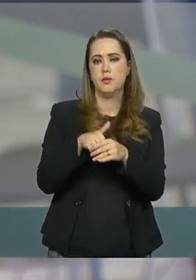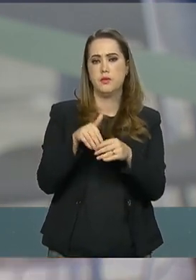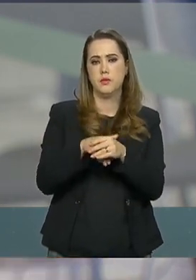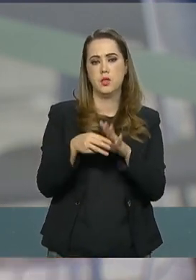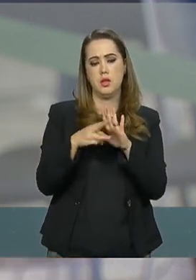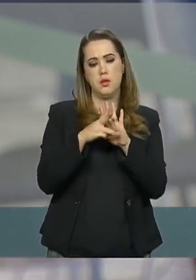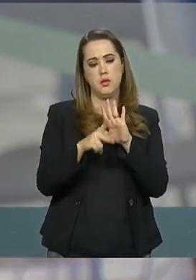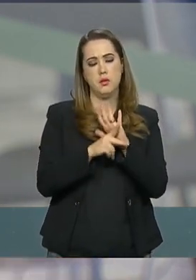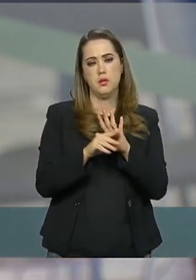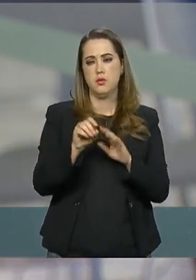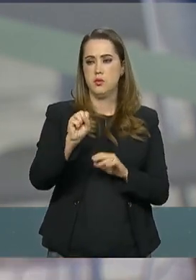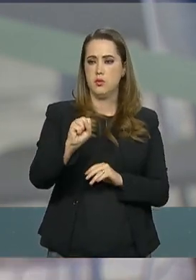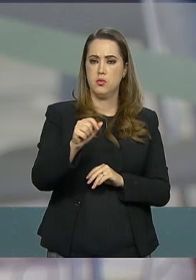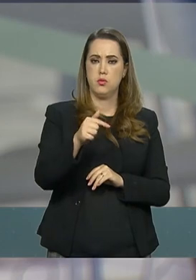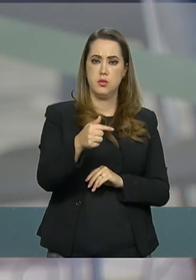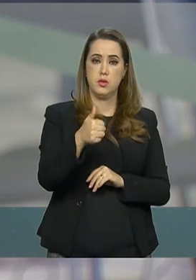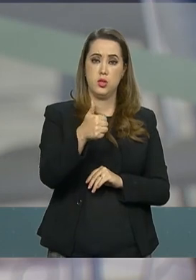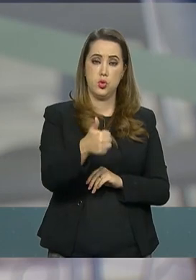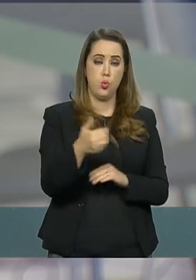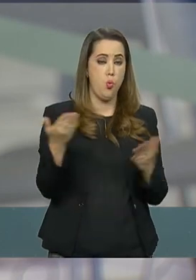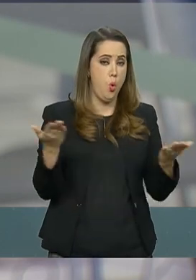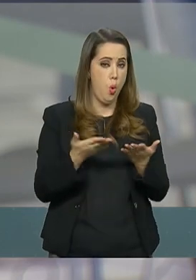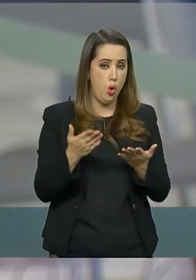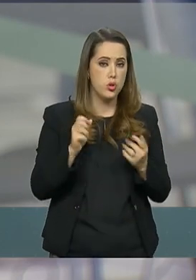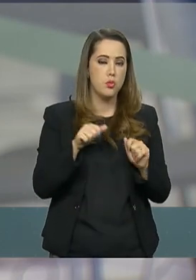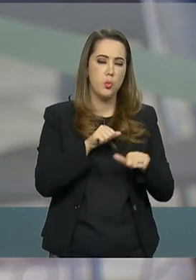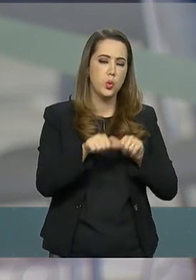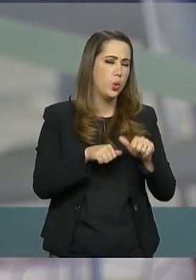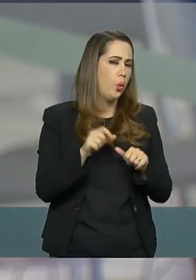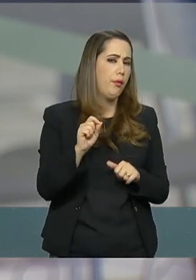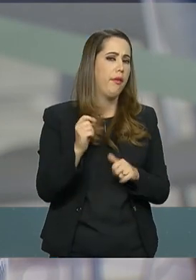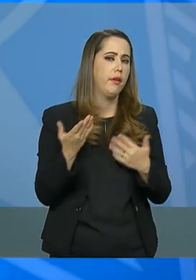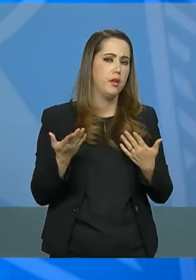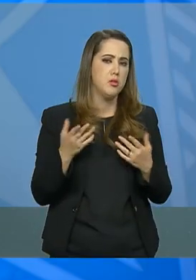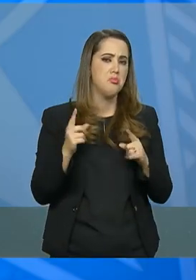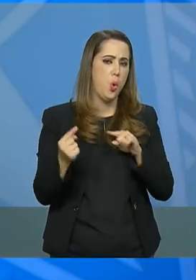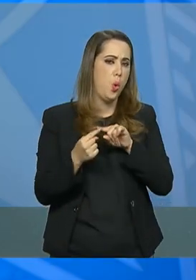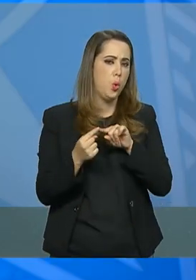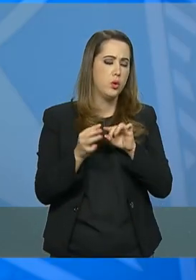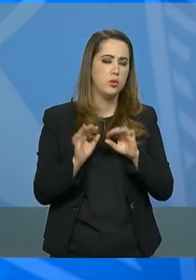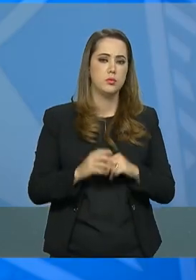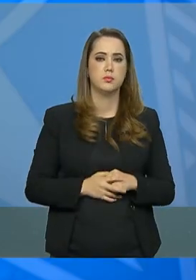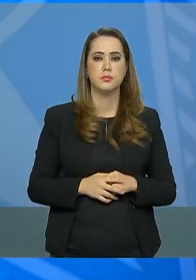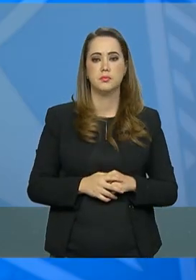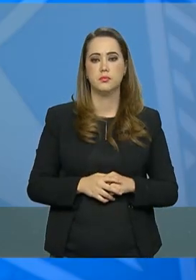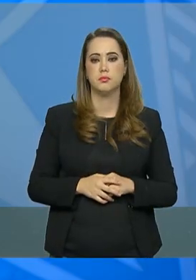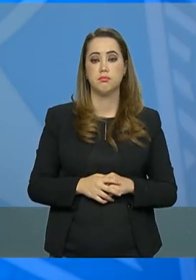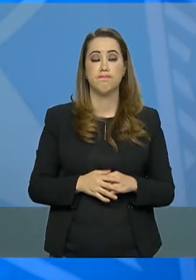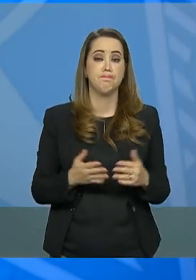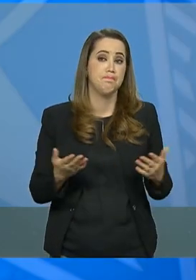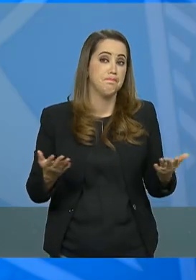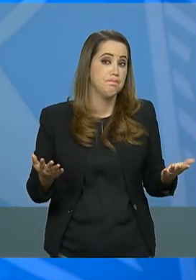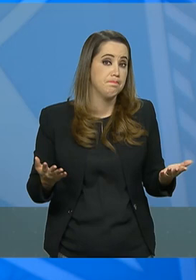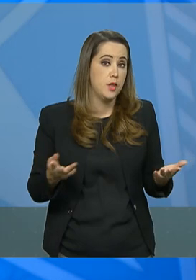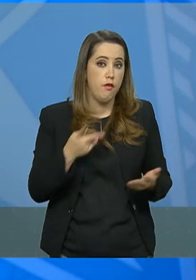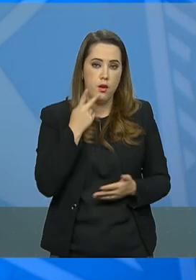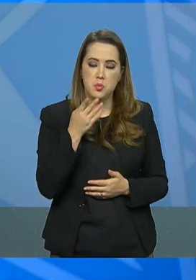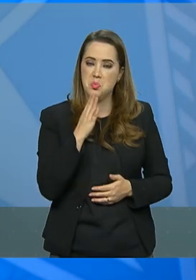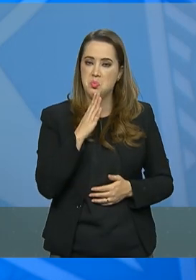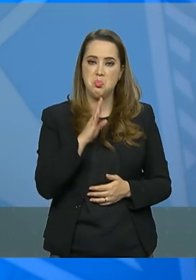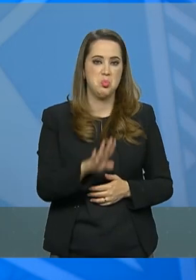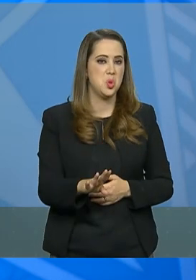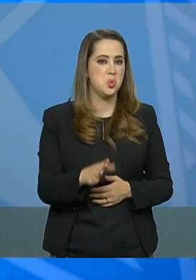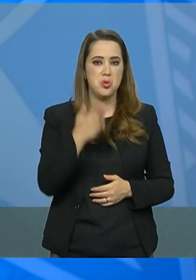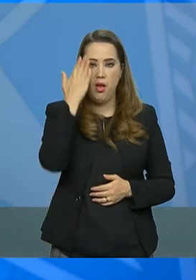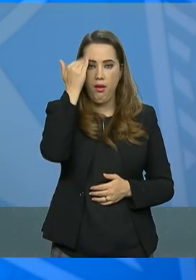a MP871 hoje. Que alterações teriam sido essas? Eu te adianto desconhecer essas tratativas